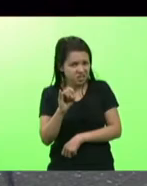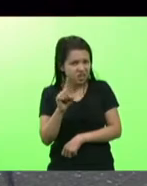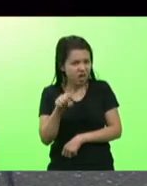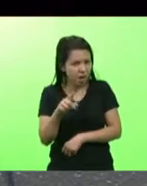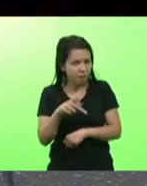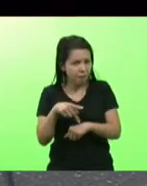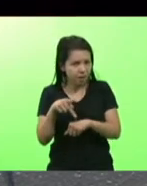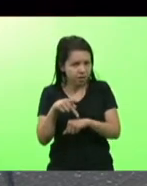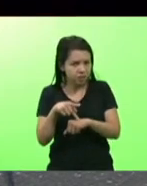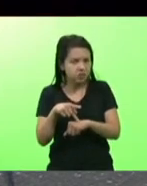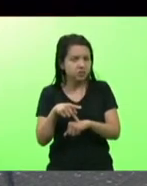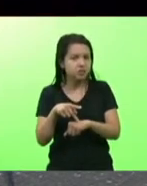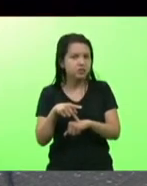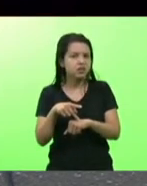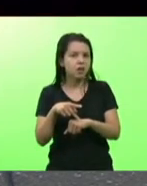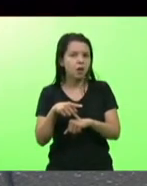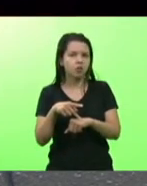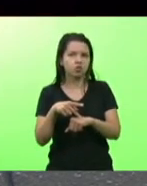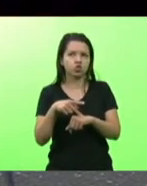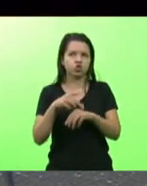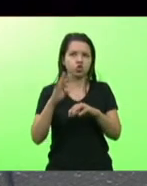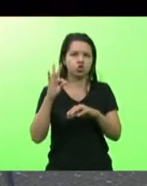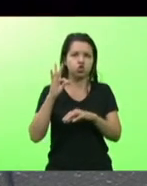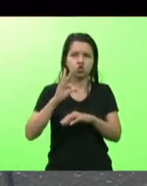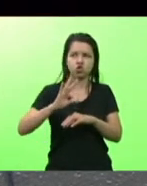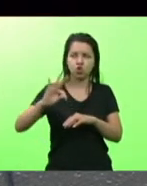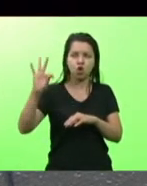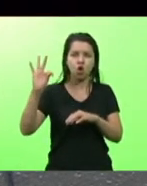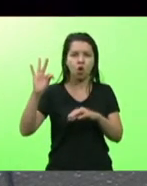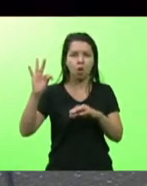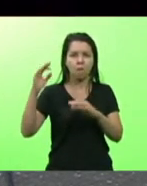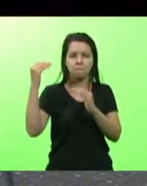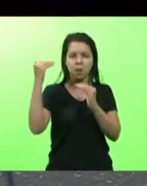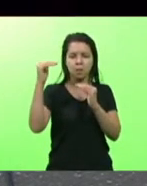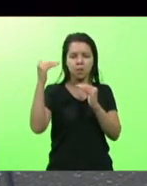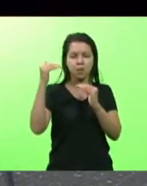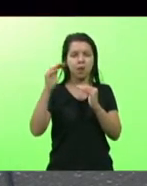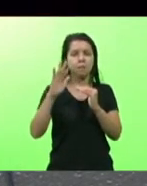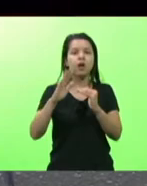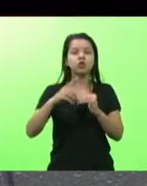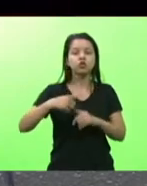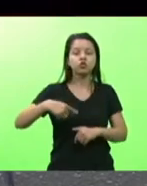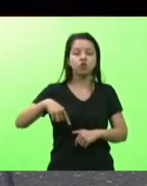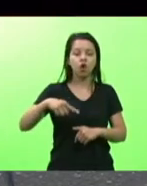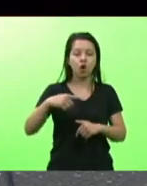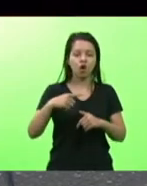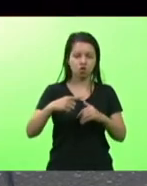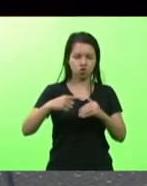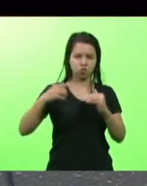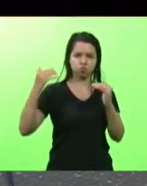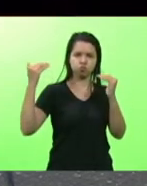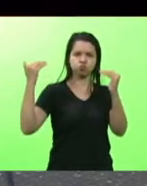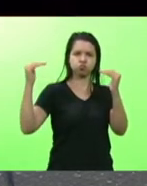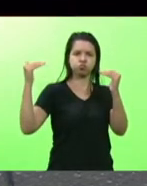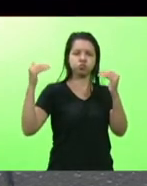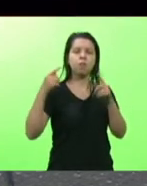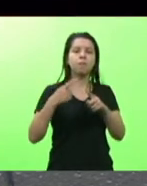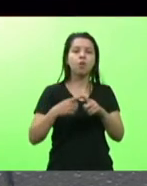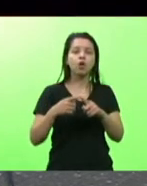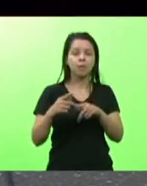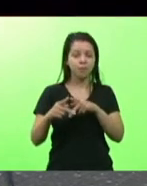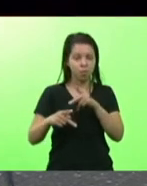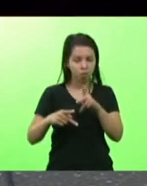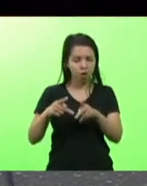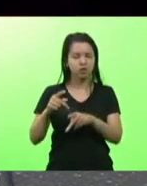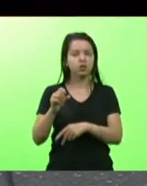mundo mas se somos o que somos é graça graças aos catarinenses